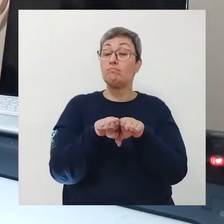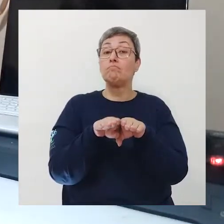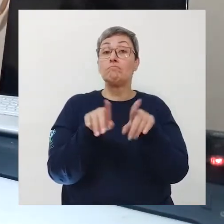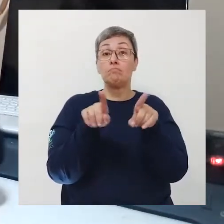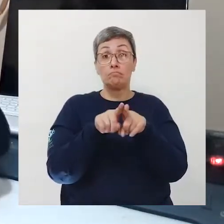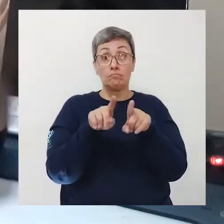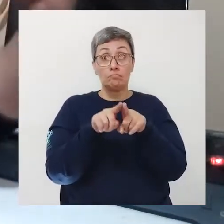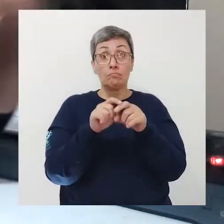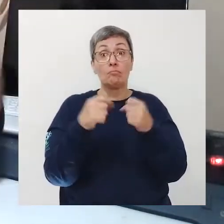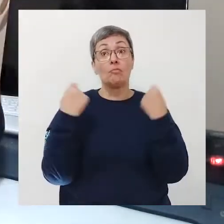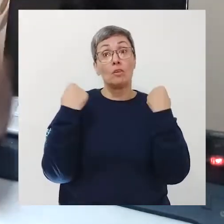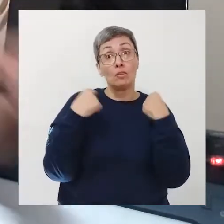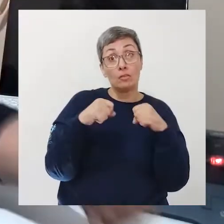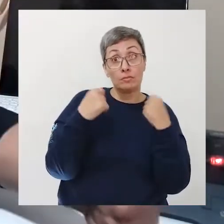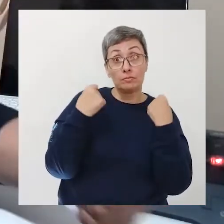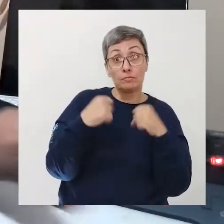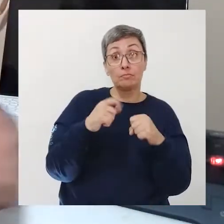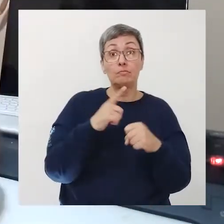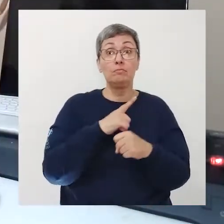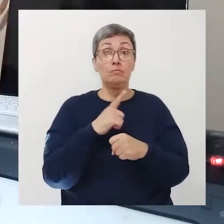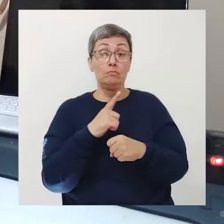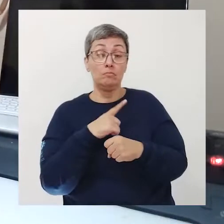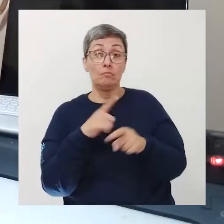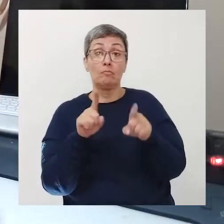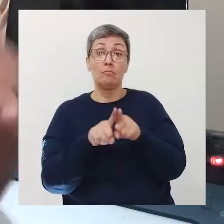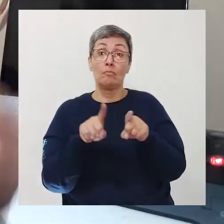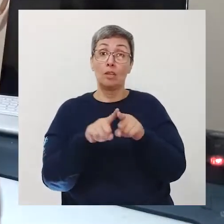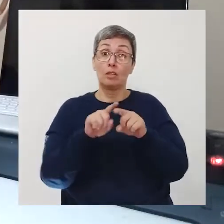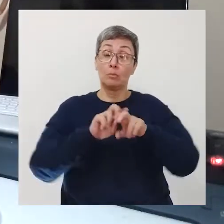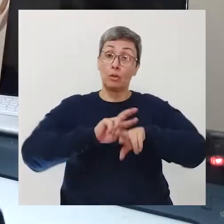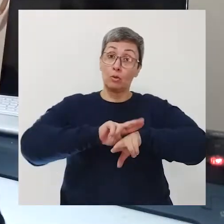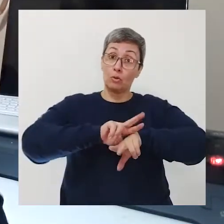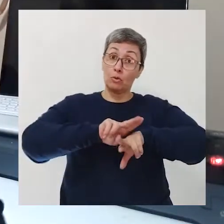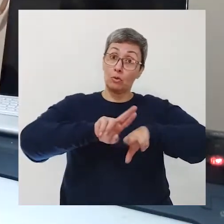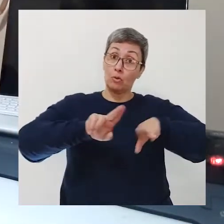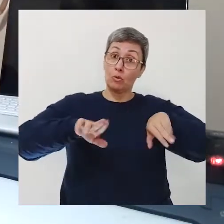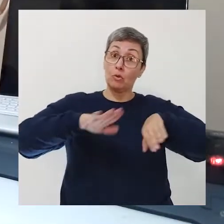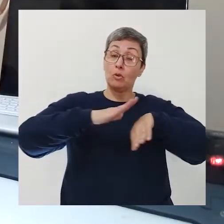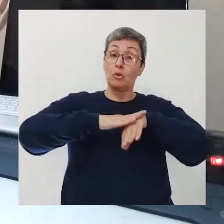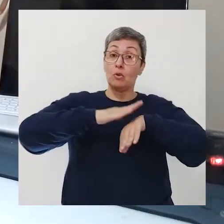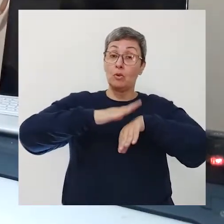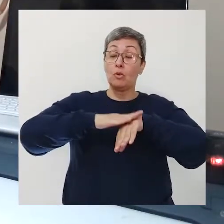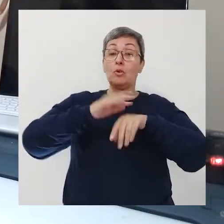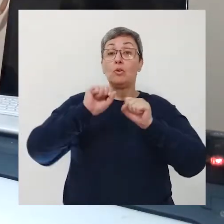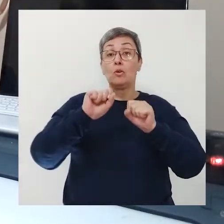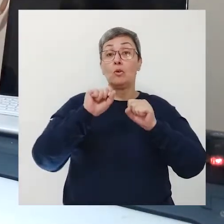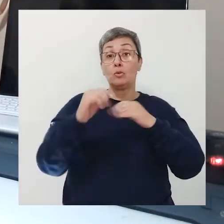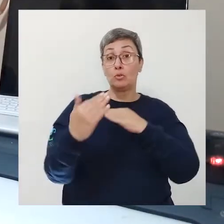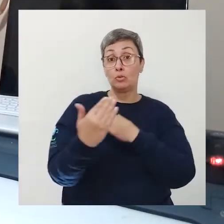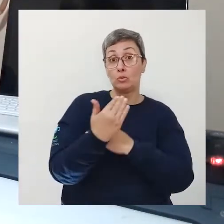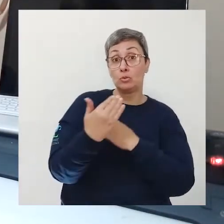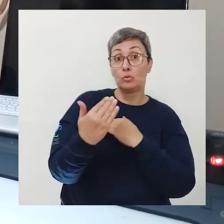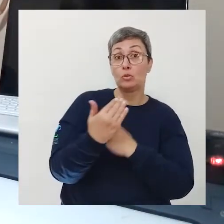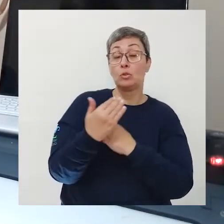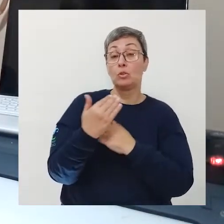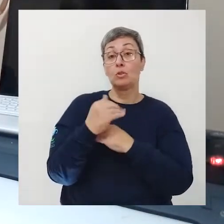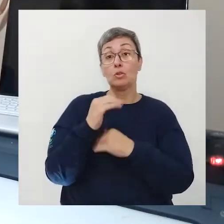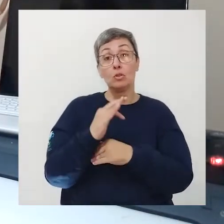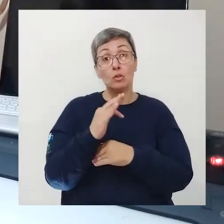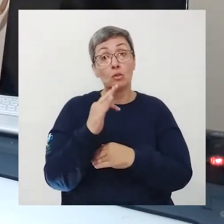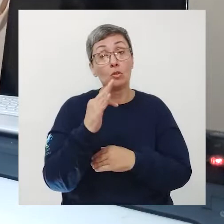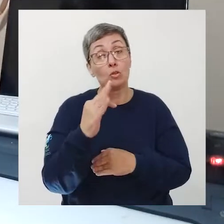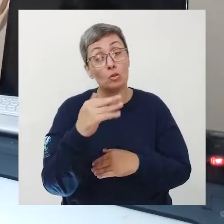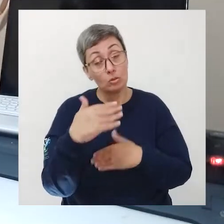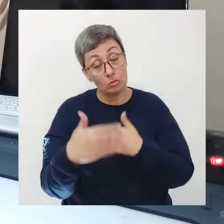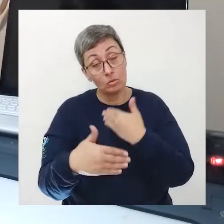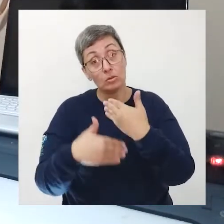fazer exercícios físicos e diversas outras ações aí que nos ajudarão a